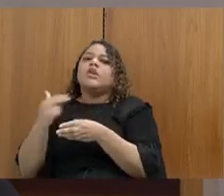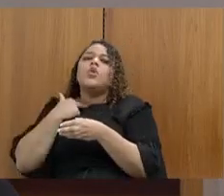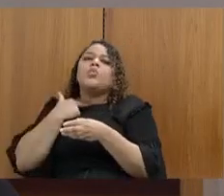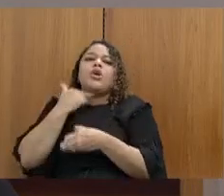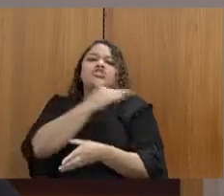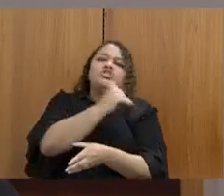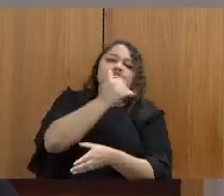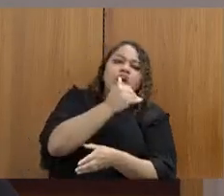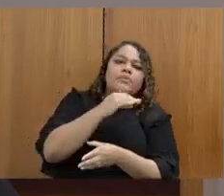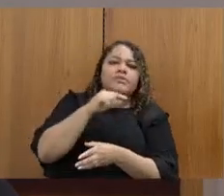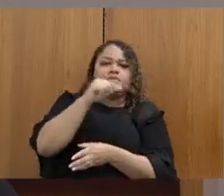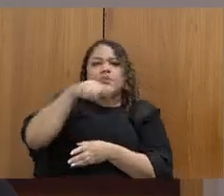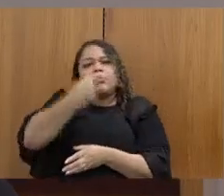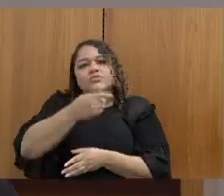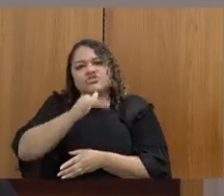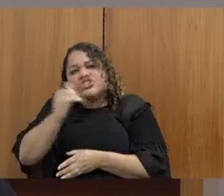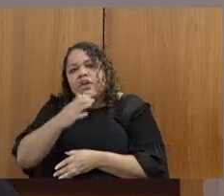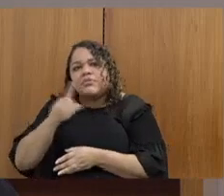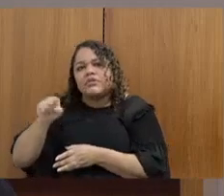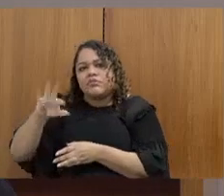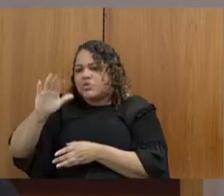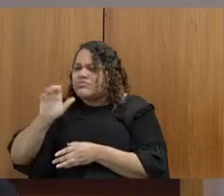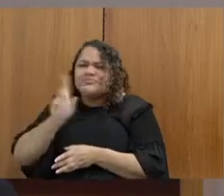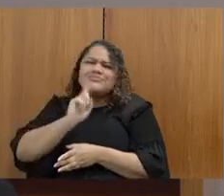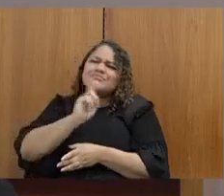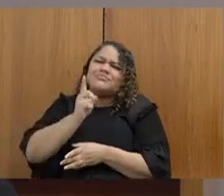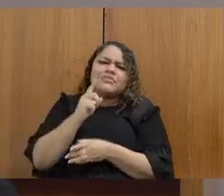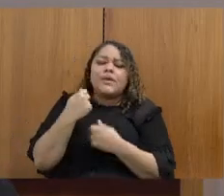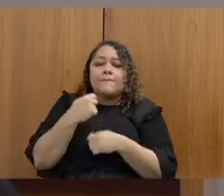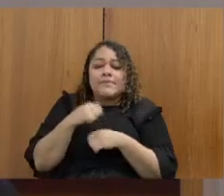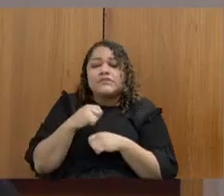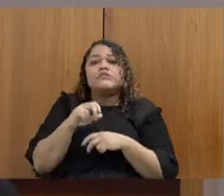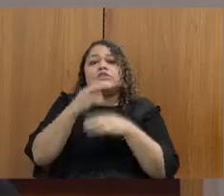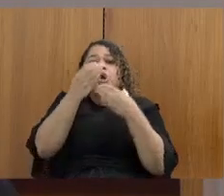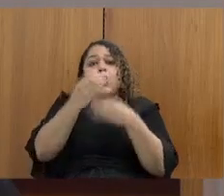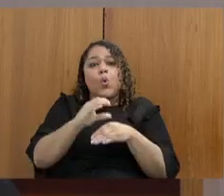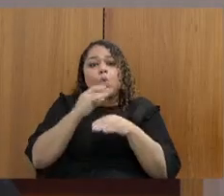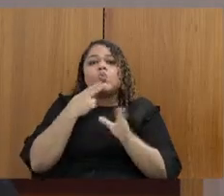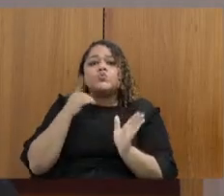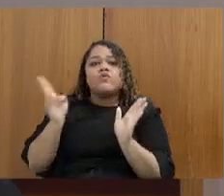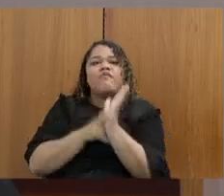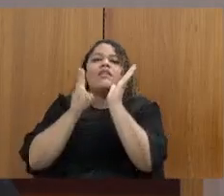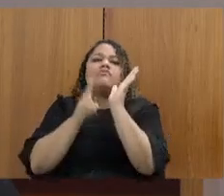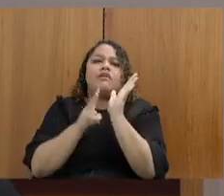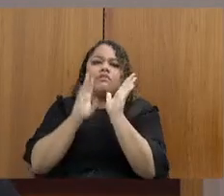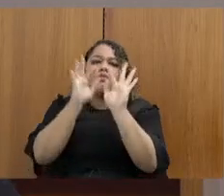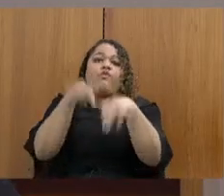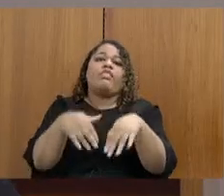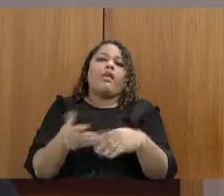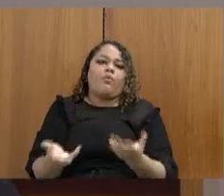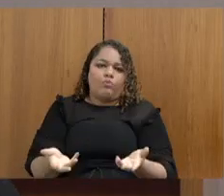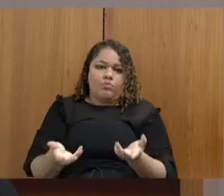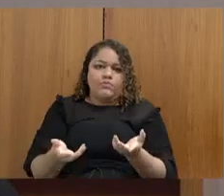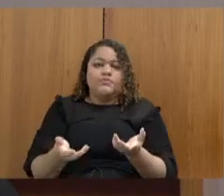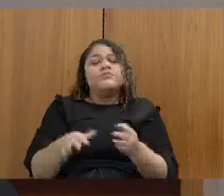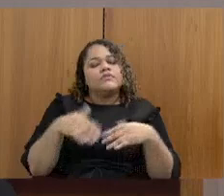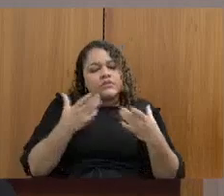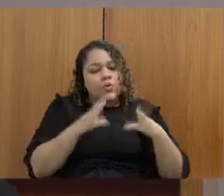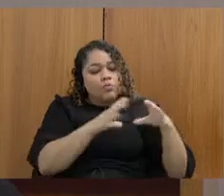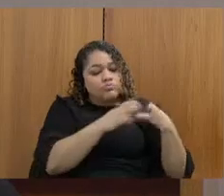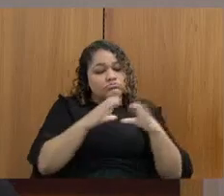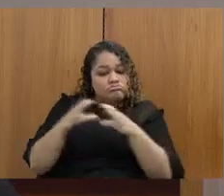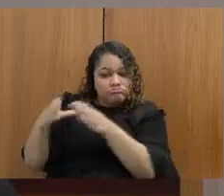porque eu tenho que finalizar, eu tenho que homologar o concurso. É isso que tem que ser feito ao final, e é isso que vai ser feito. Depois que todos fizerem o curso de formação,